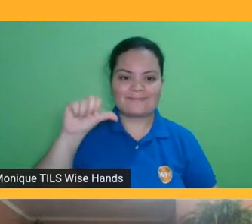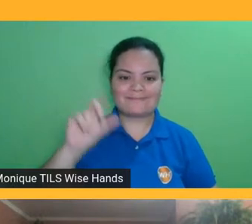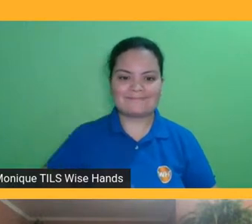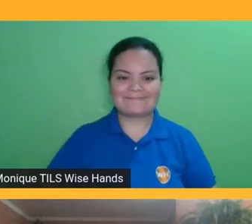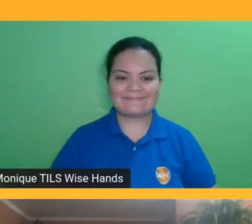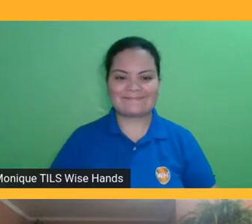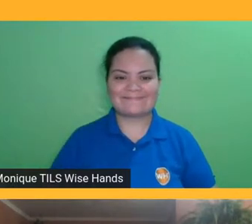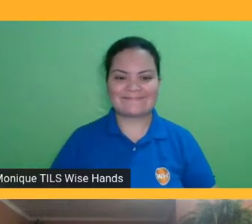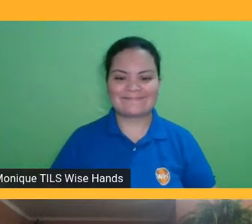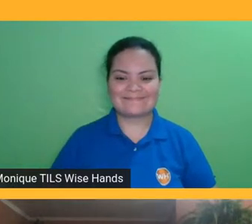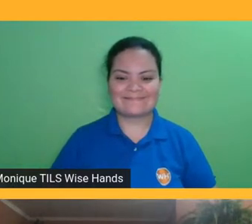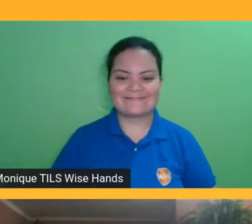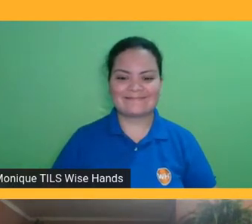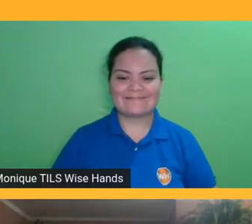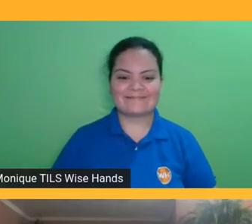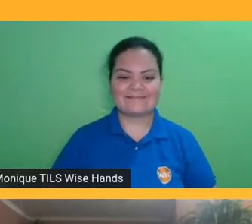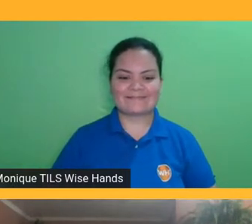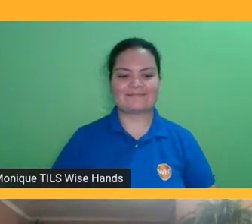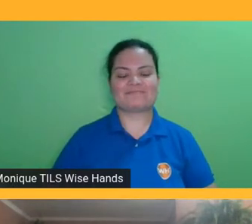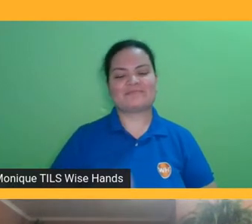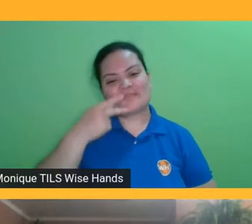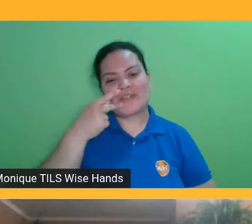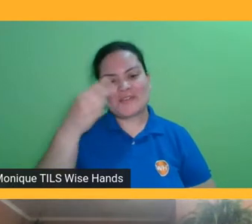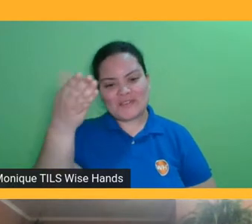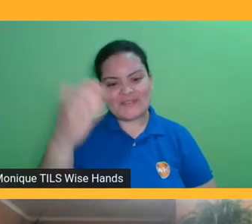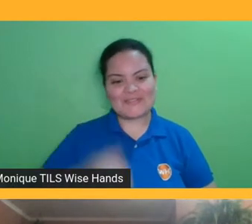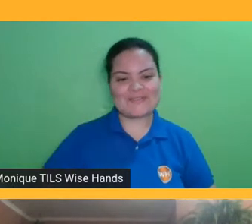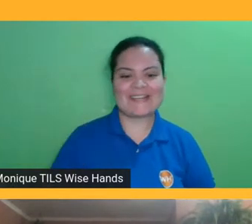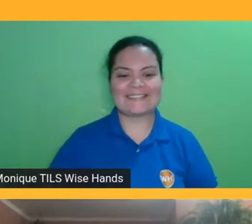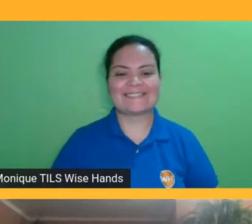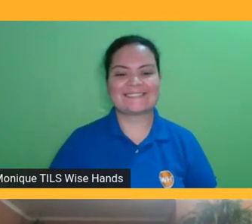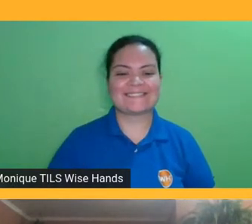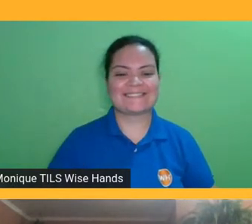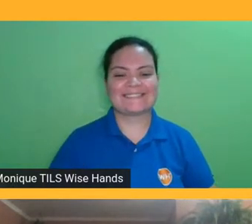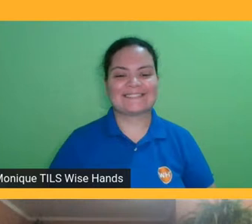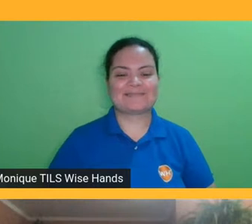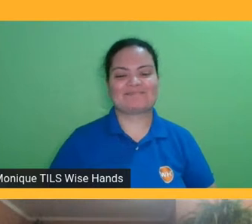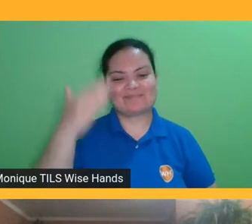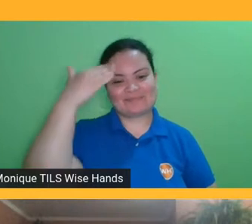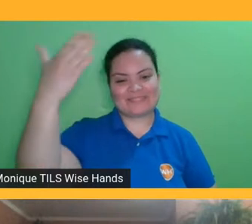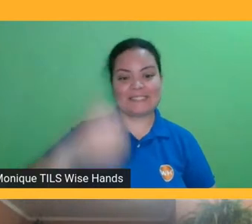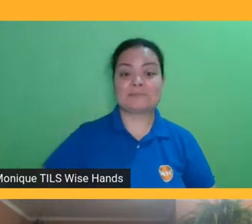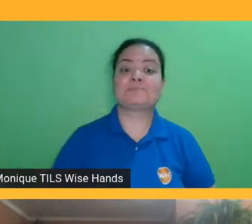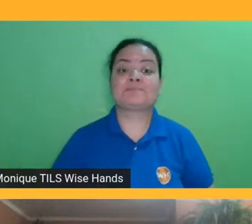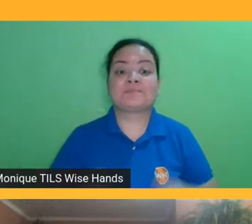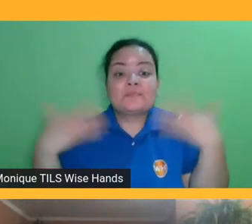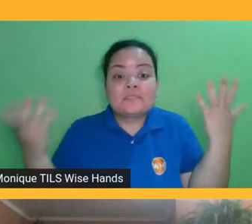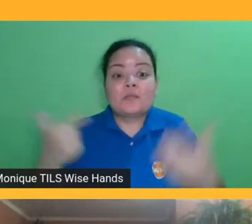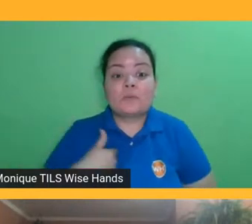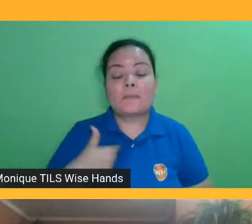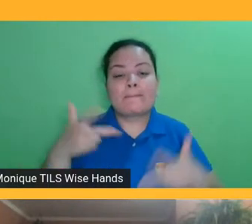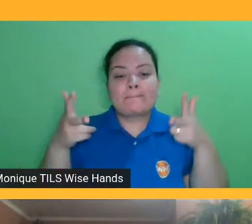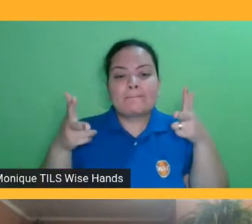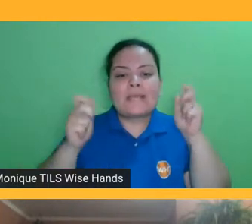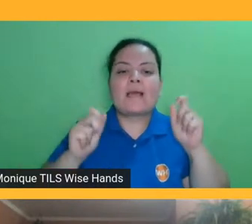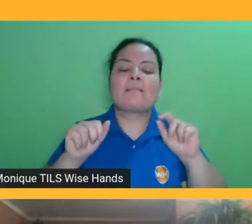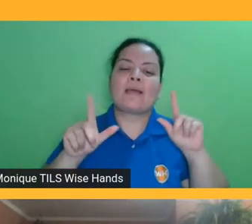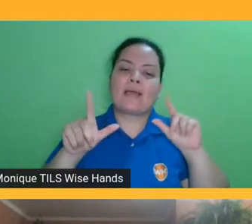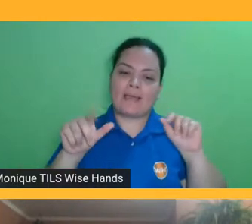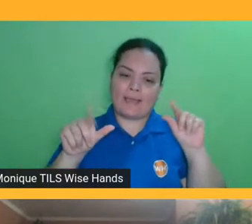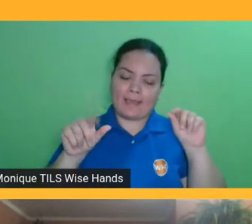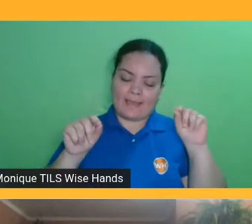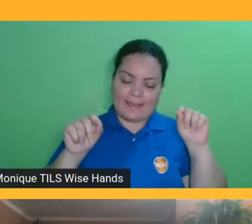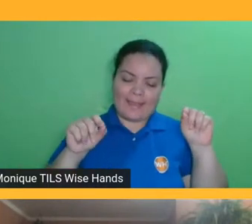está isso o Júnior vai tentar arrumar. Tá, obrigada. Eu vejo esse problema com